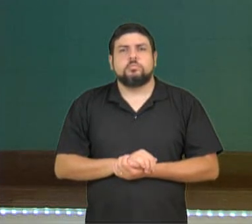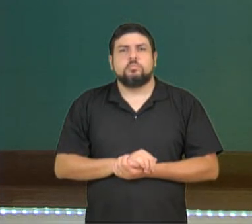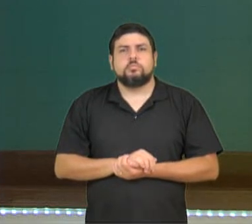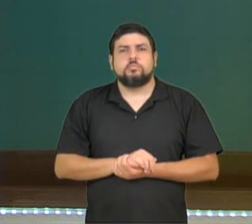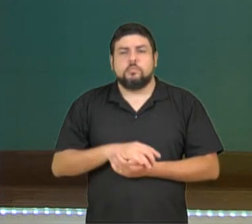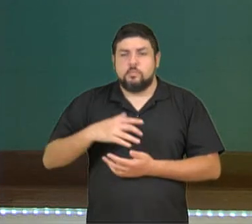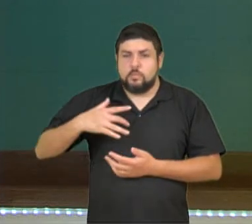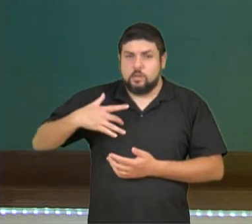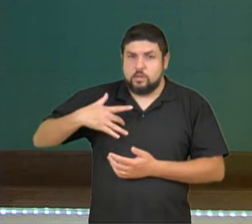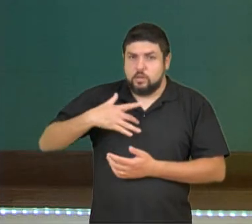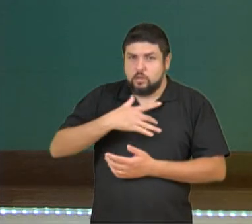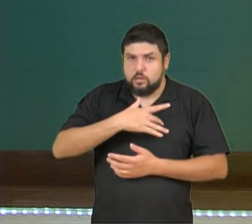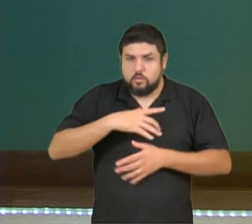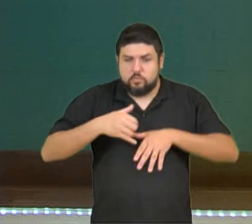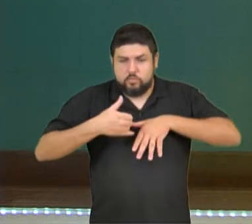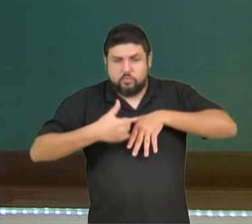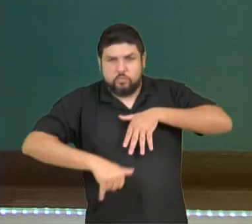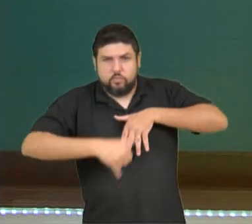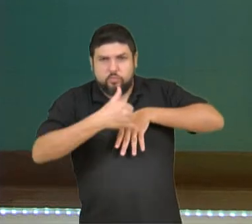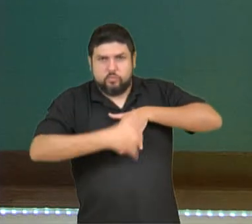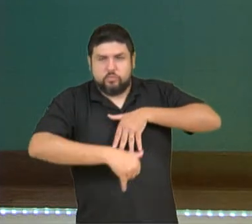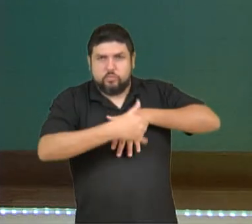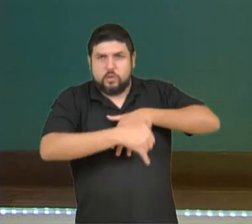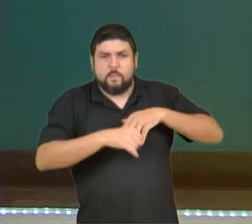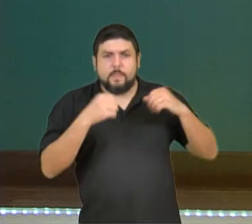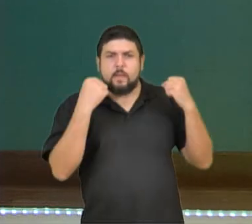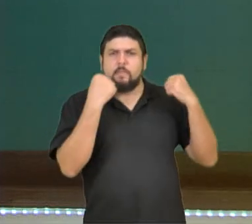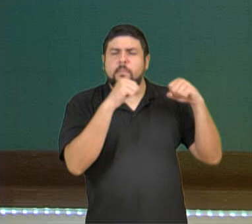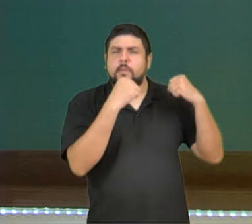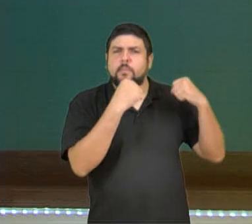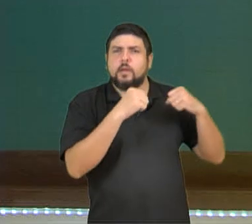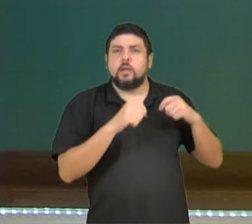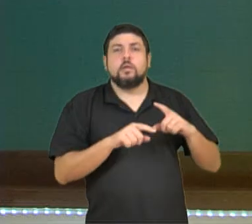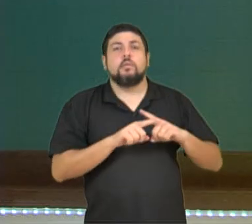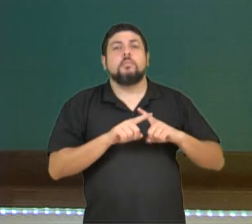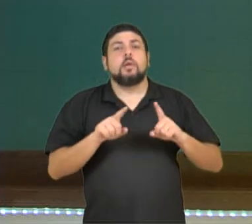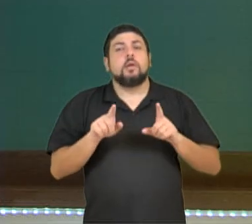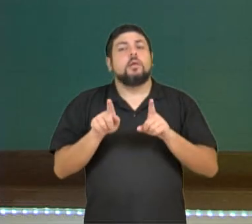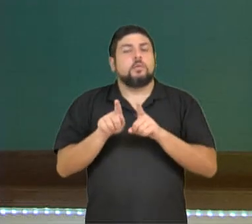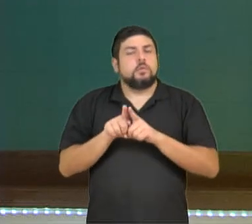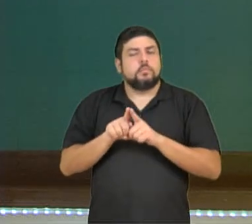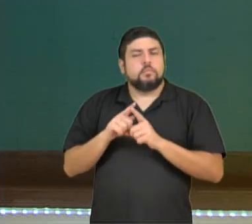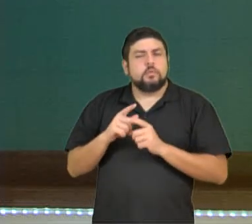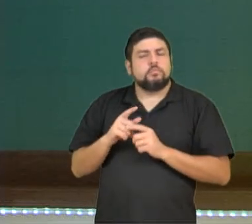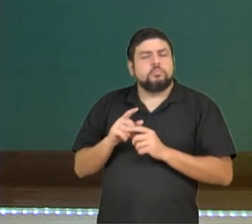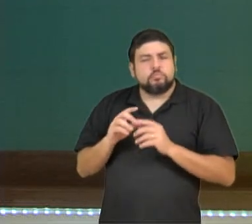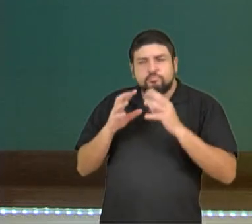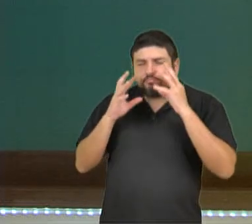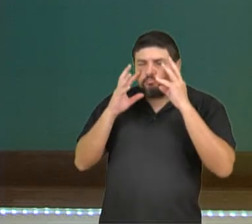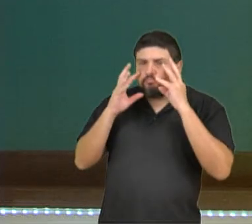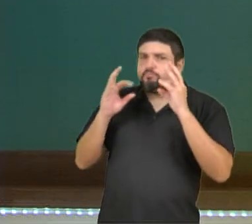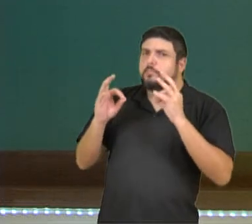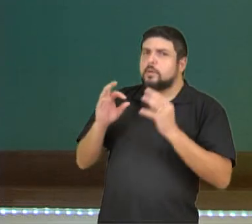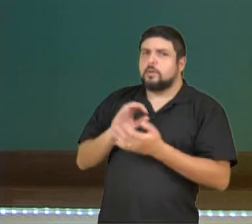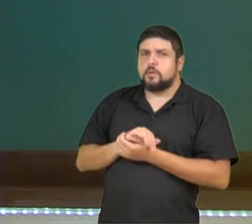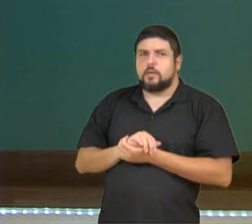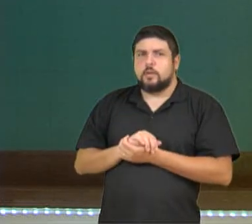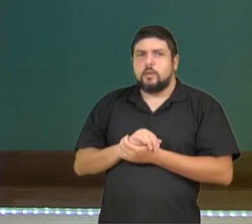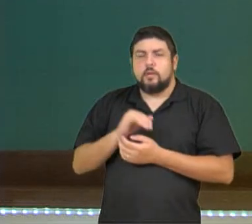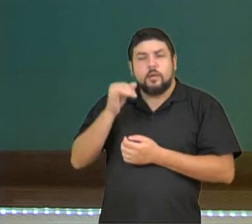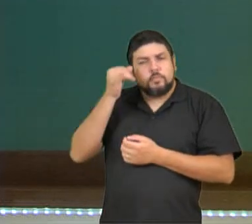linfático depende não só da prática da atividade física, mas de alguns outros cuidados. Tudo isso vai evitar